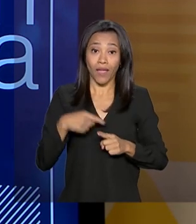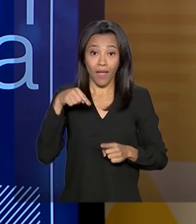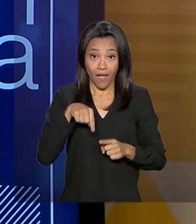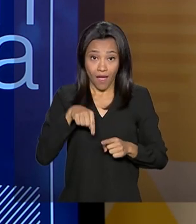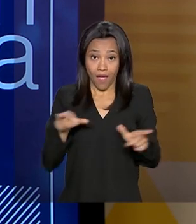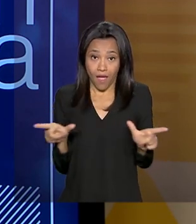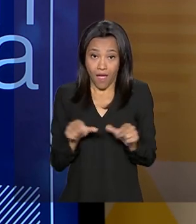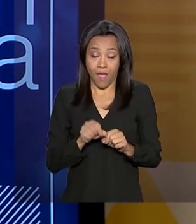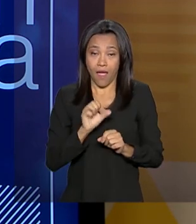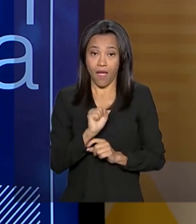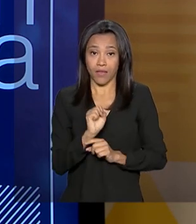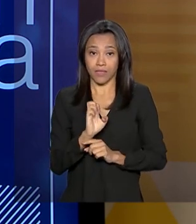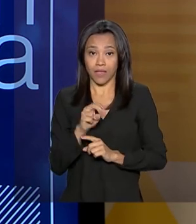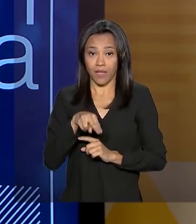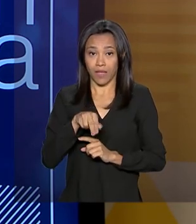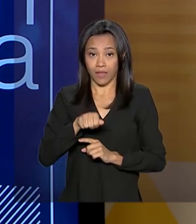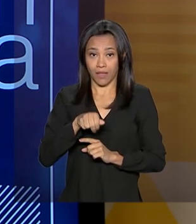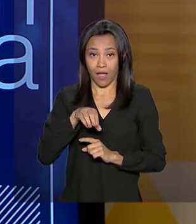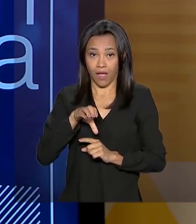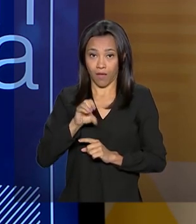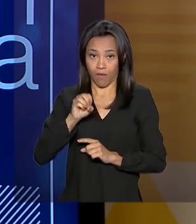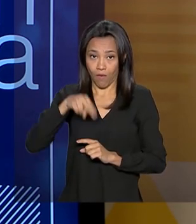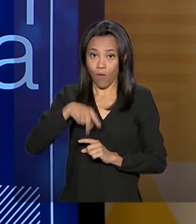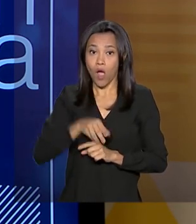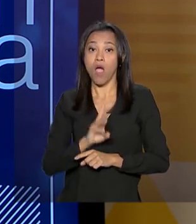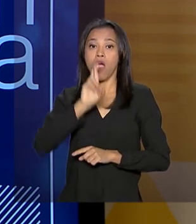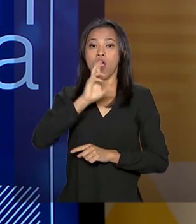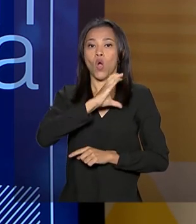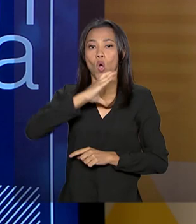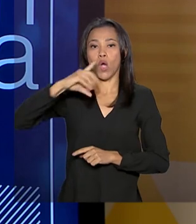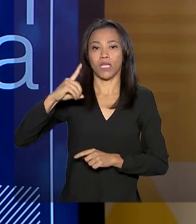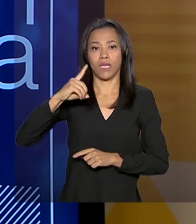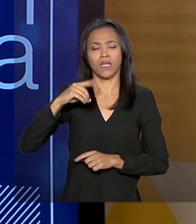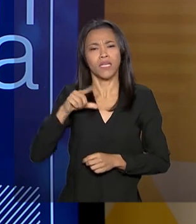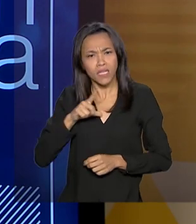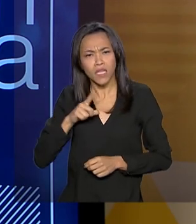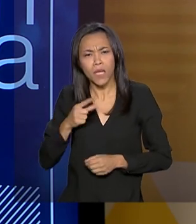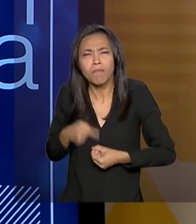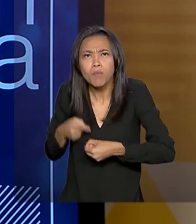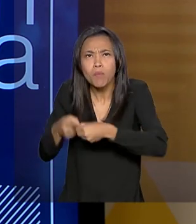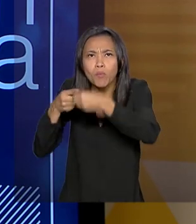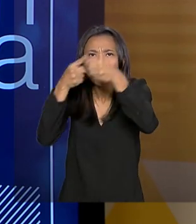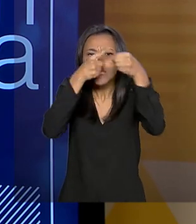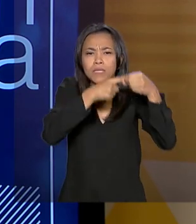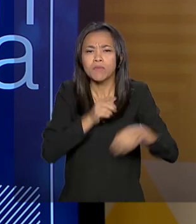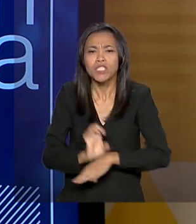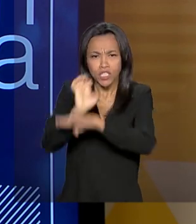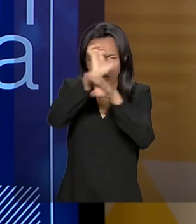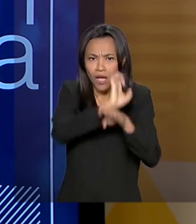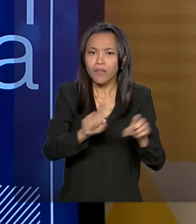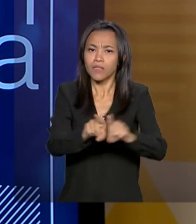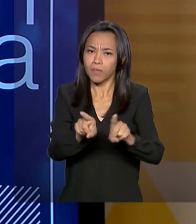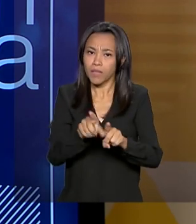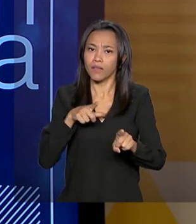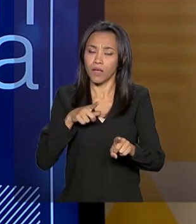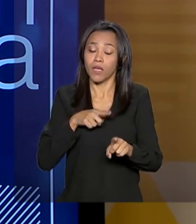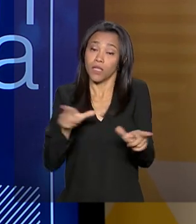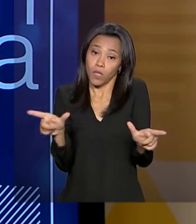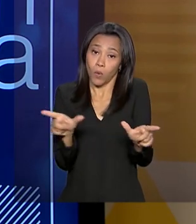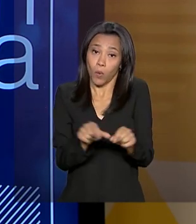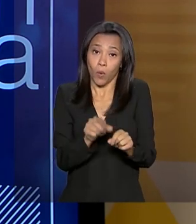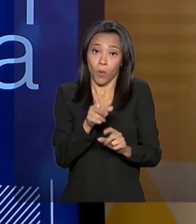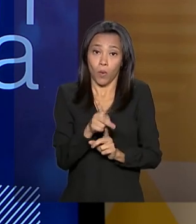PROCONs espalhados pelo país. Cada Estado tem o seu PROCON e vários municípios têm. Então, os PROCONs funcionam numa